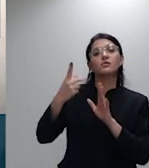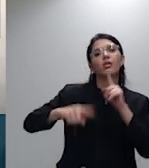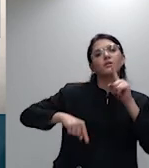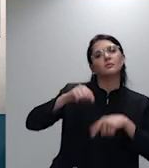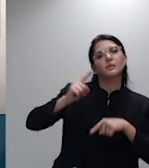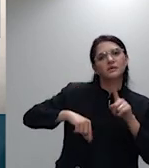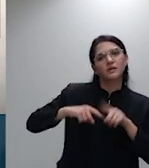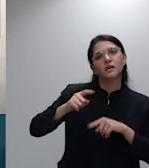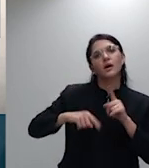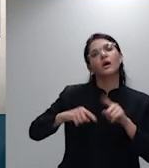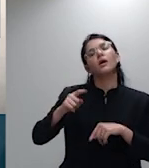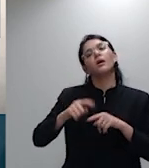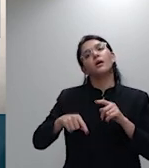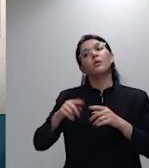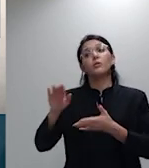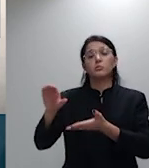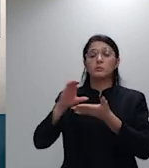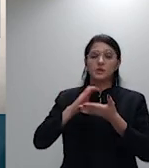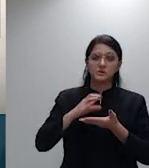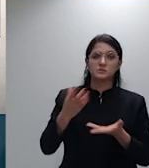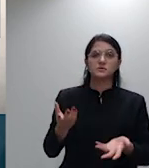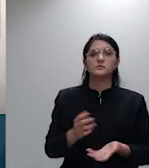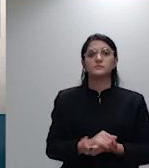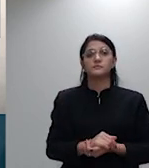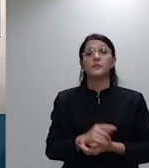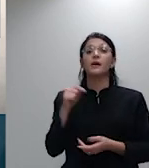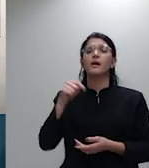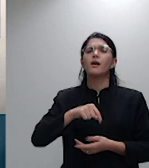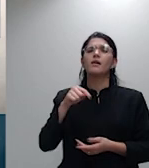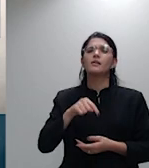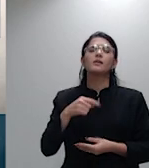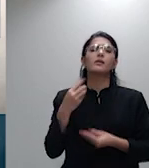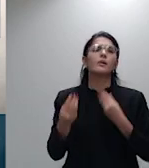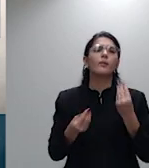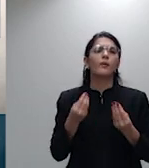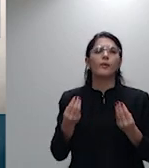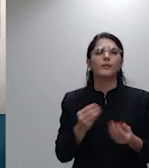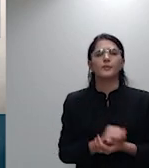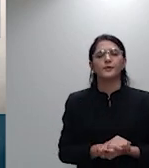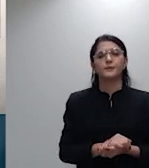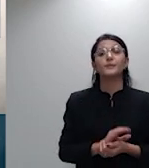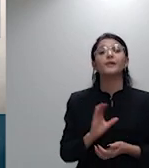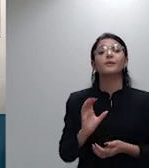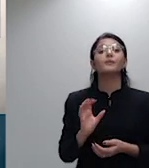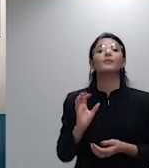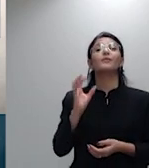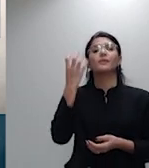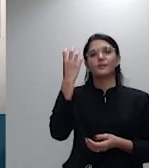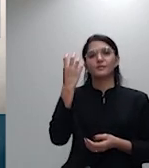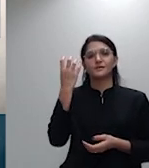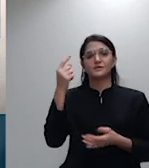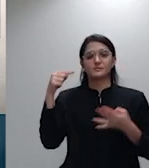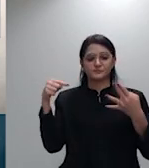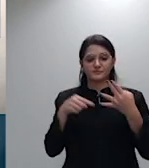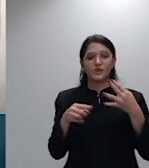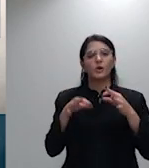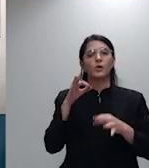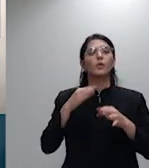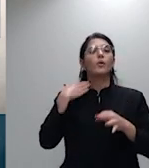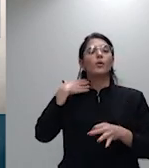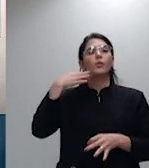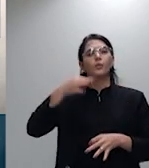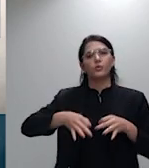aqui eminentes colegas o que aconteceu foi que o juiz reconheceu a independência e depois o tribunal